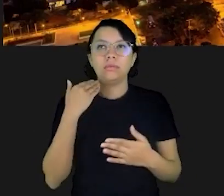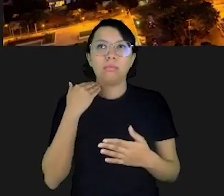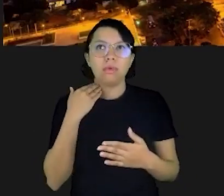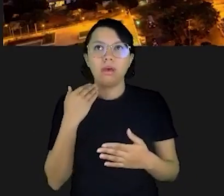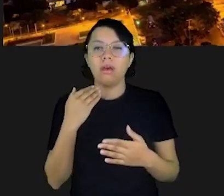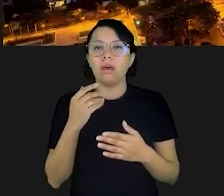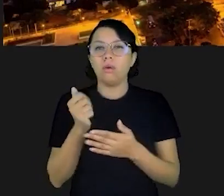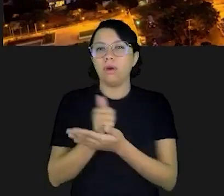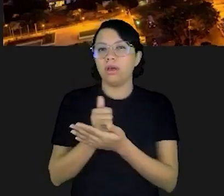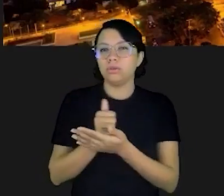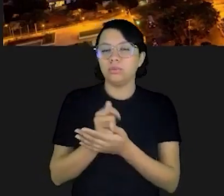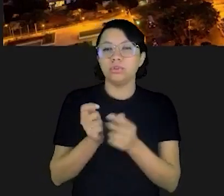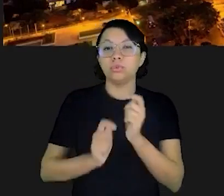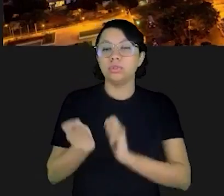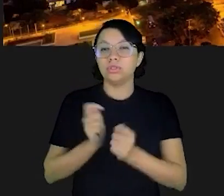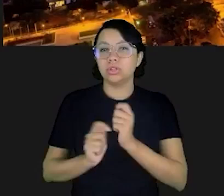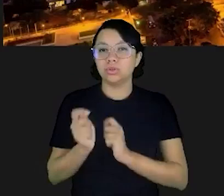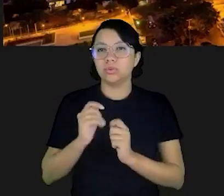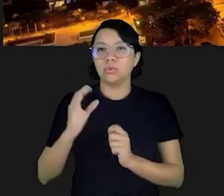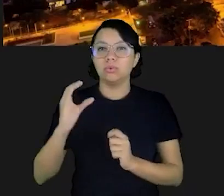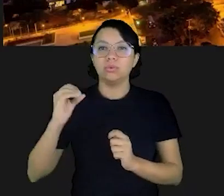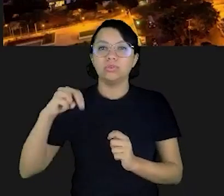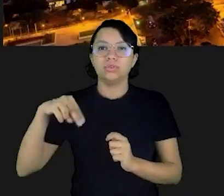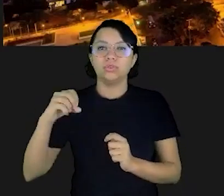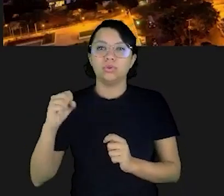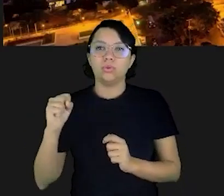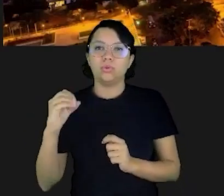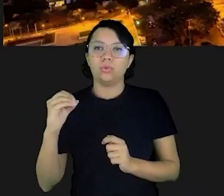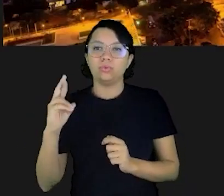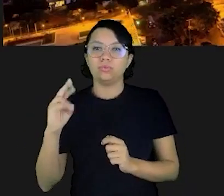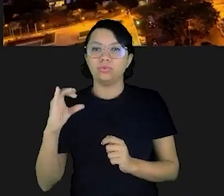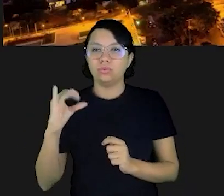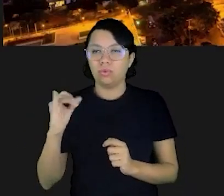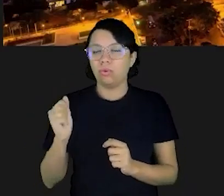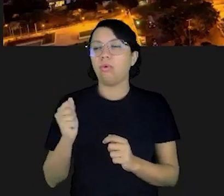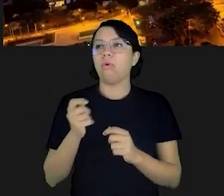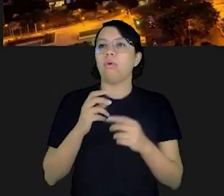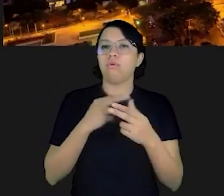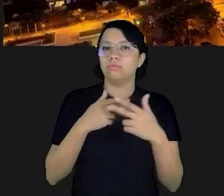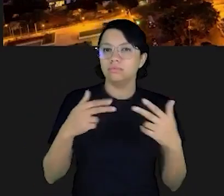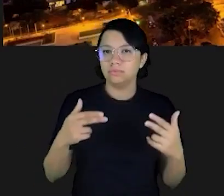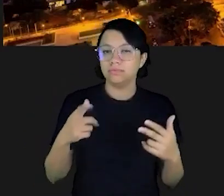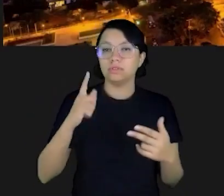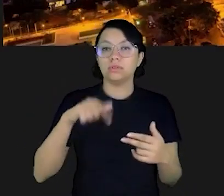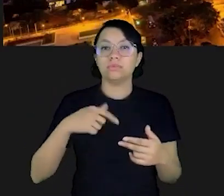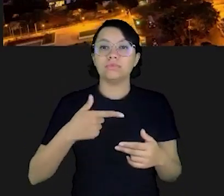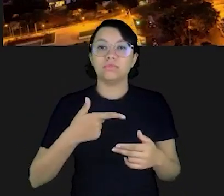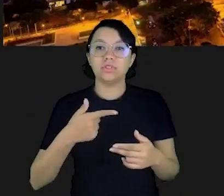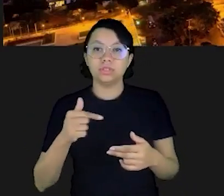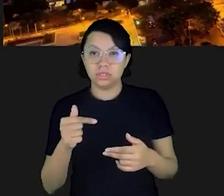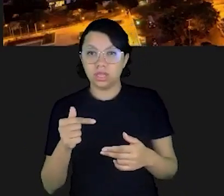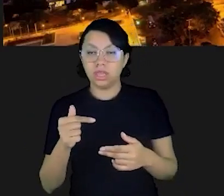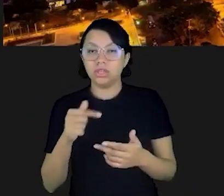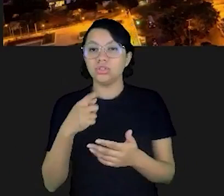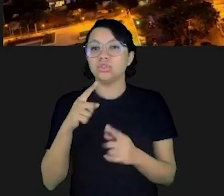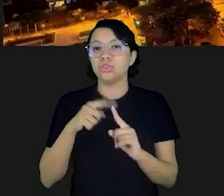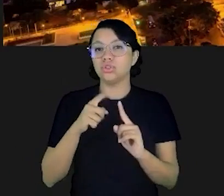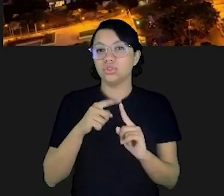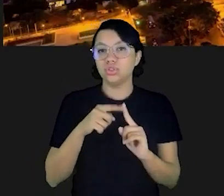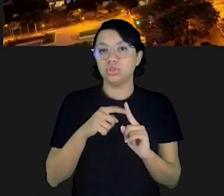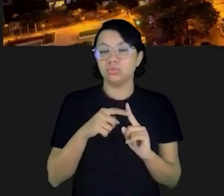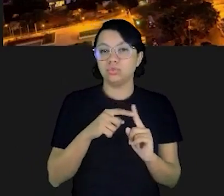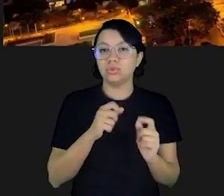administradoras de consórcio, financeiras, são 27 modalidades diferentes de instituições financeiras que são